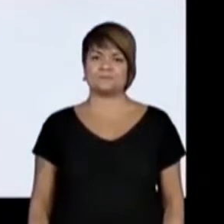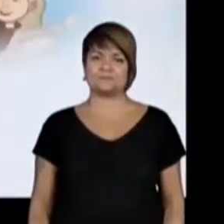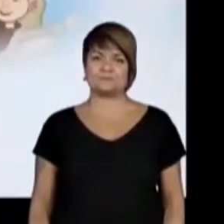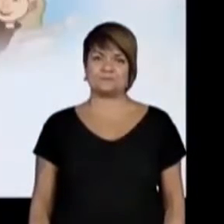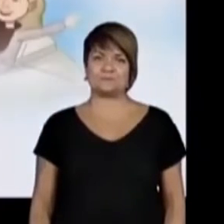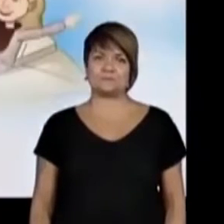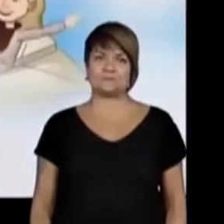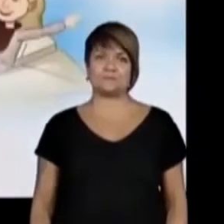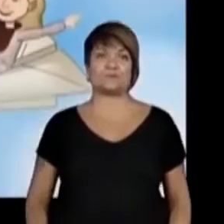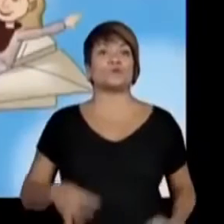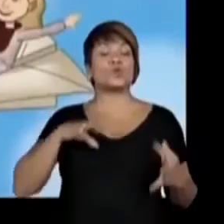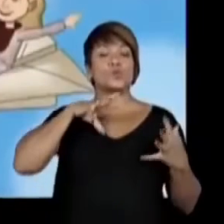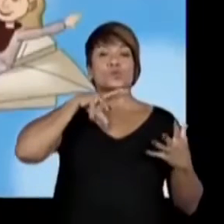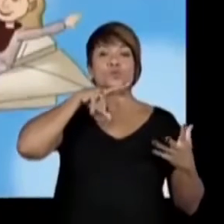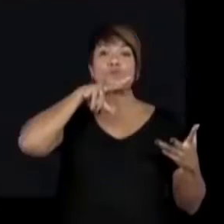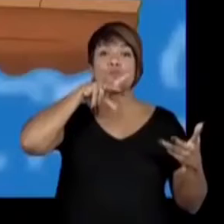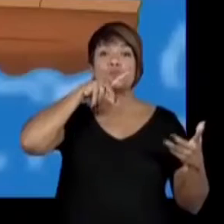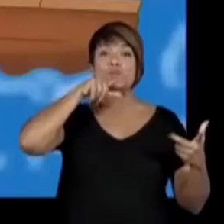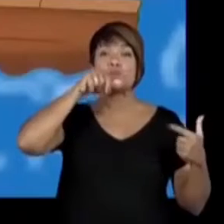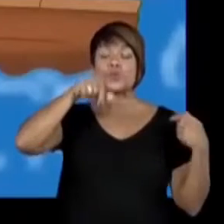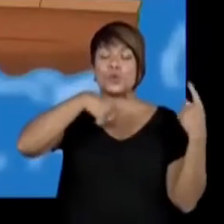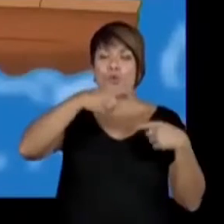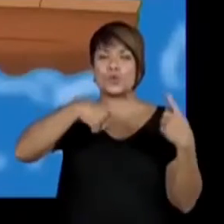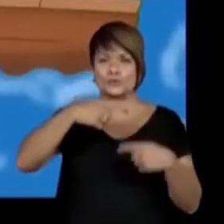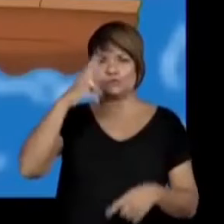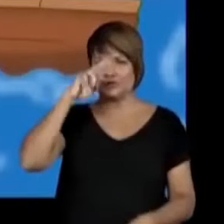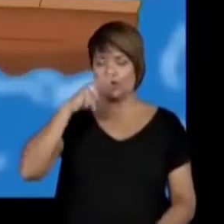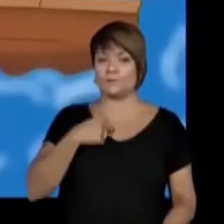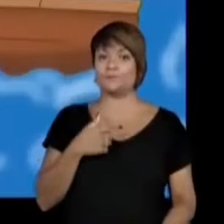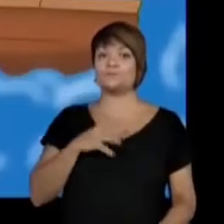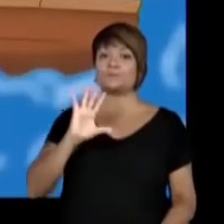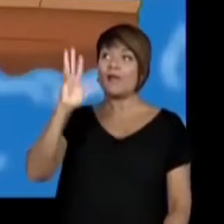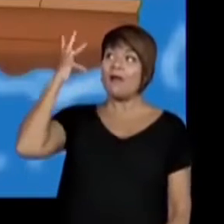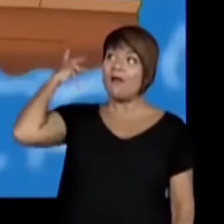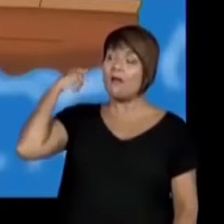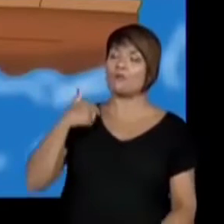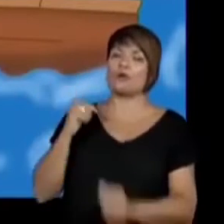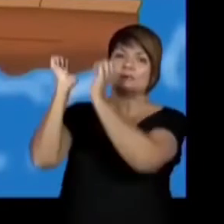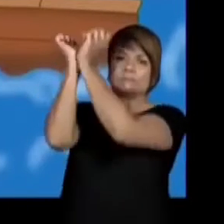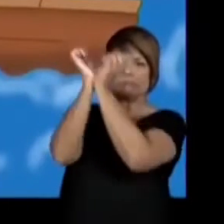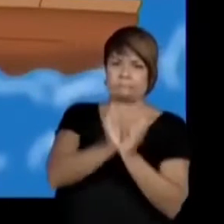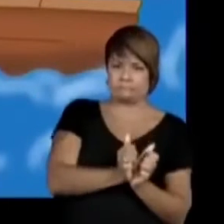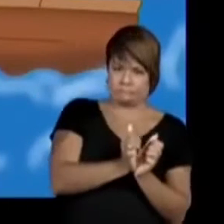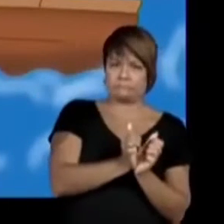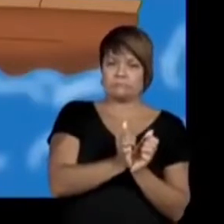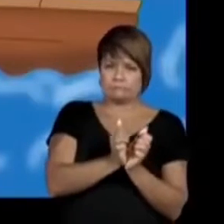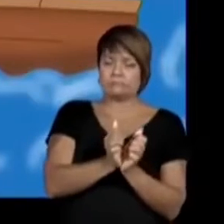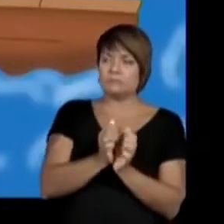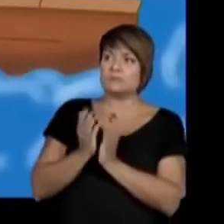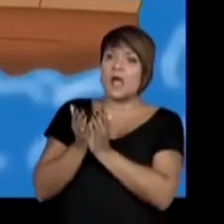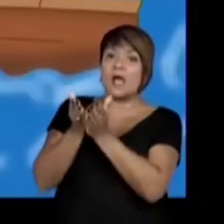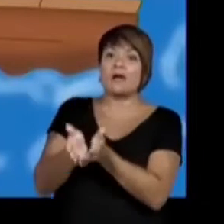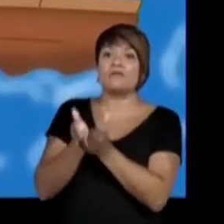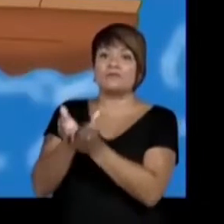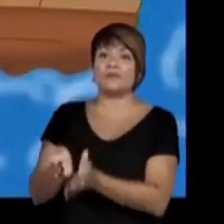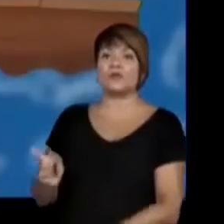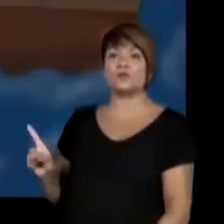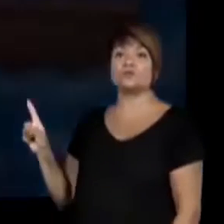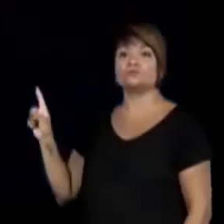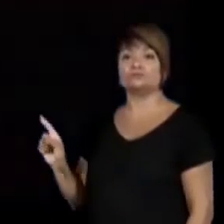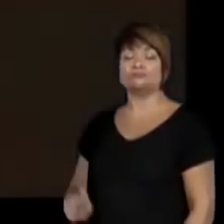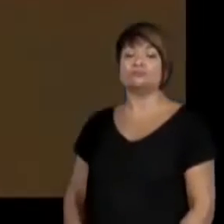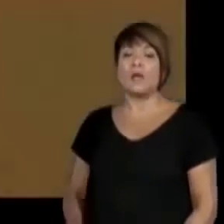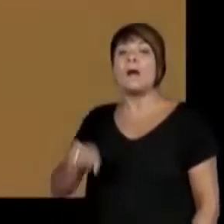O Mundo da História Na época da escravidão, eram trazidos em navios negreiros, mães com seus filhos e